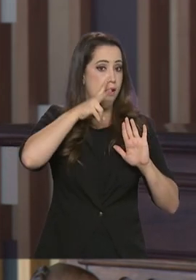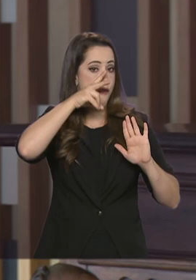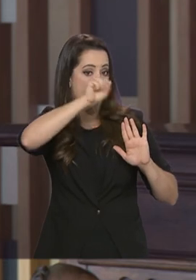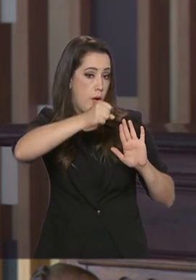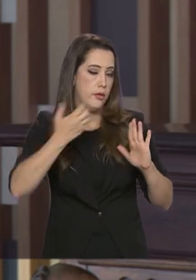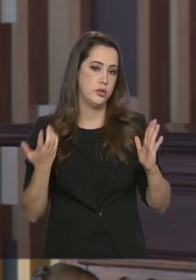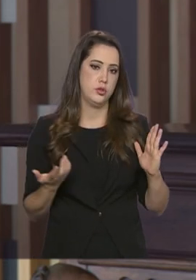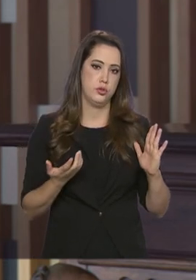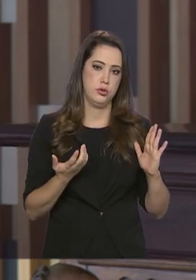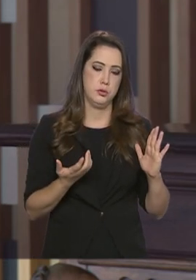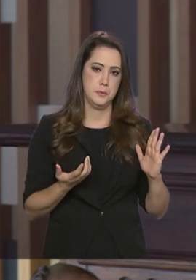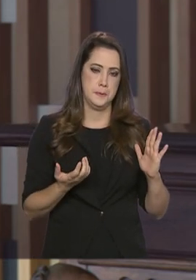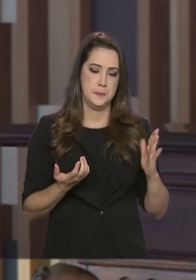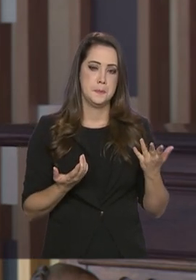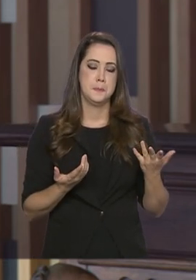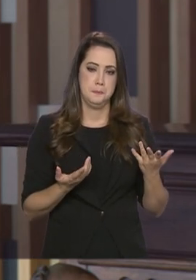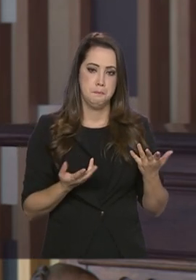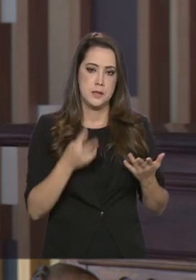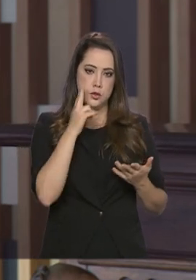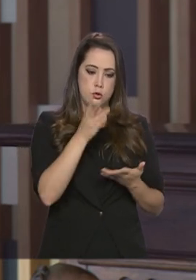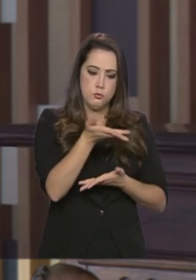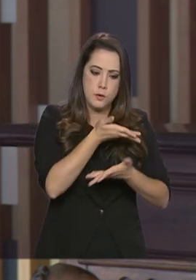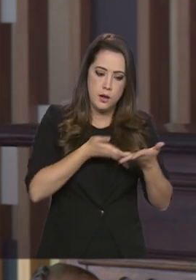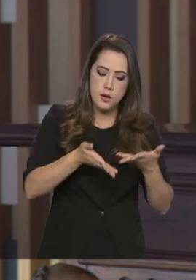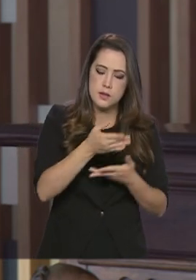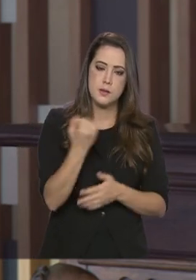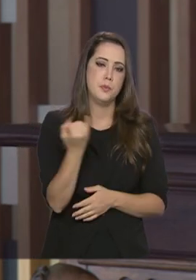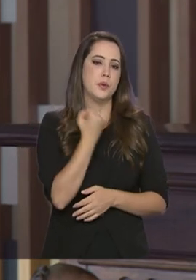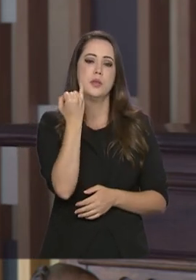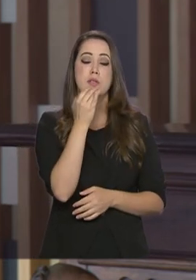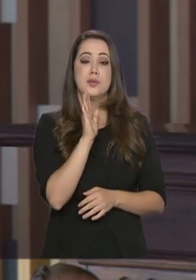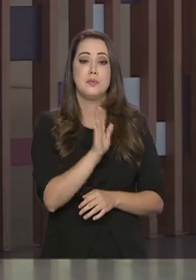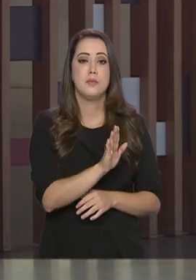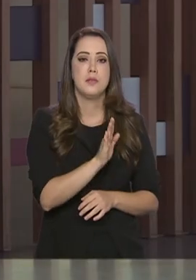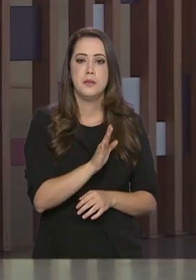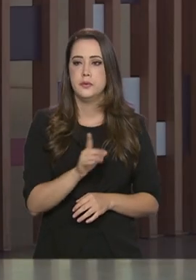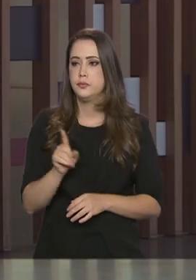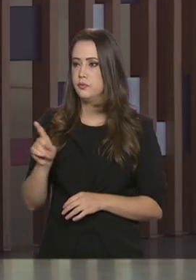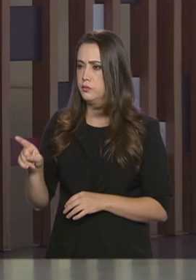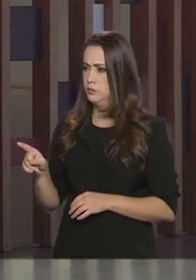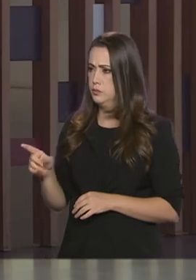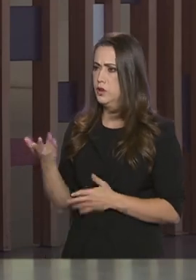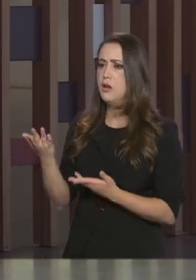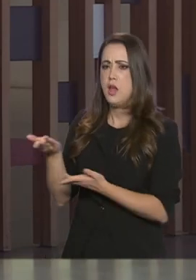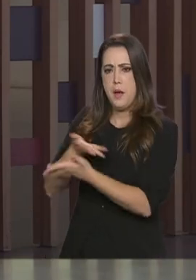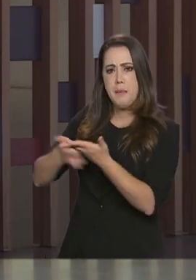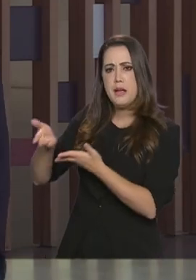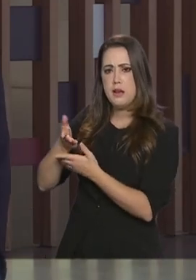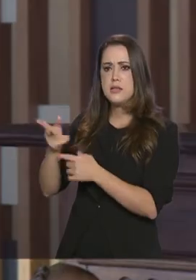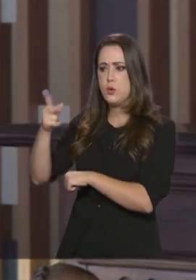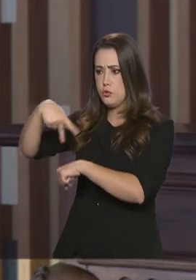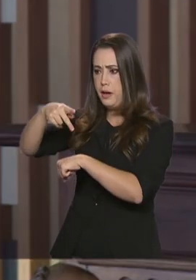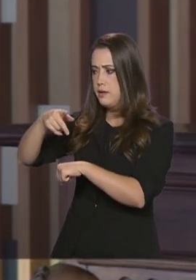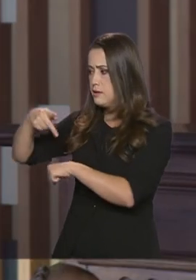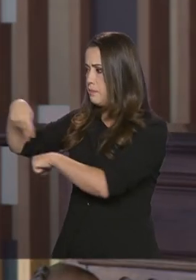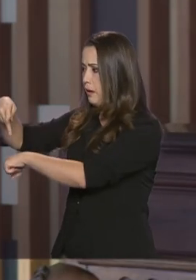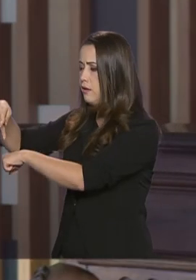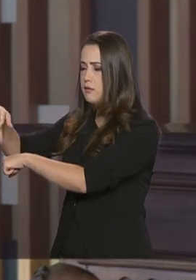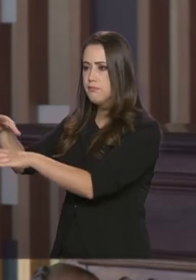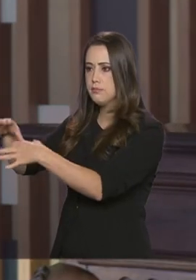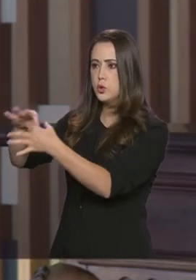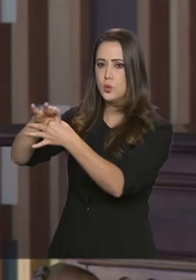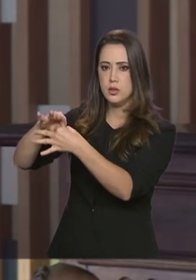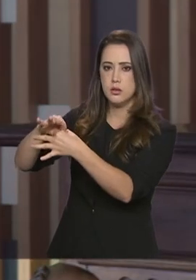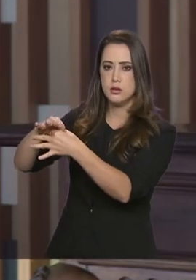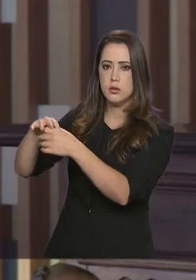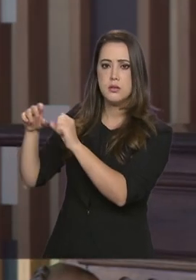E uma relação extremamente produtiva, mas que... É uma relação entre Estados. É uma relação entre Estados. Exatamente, claro, exato. Ela não depende, digamos,